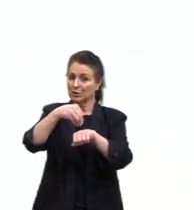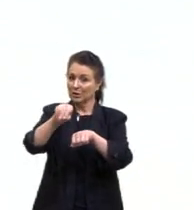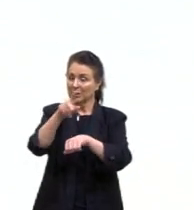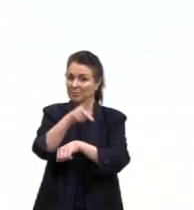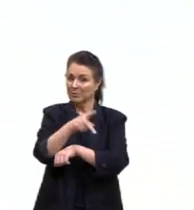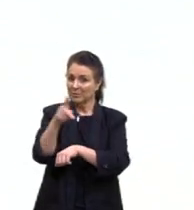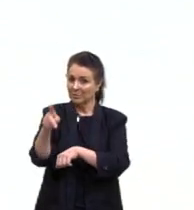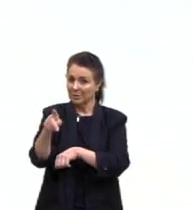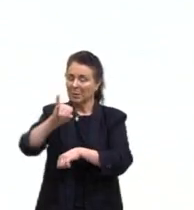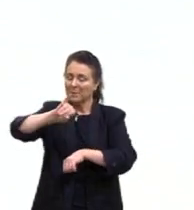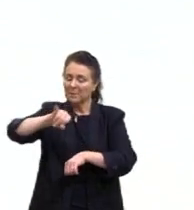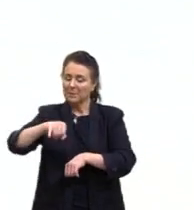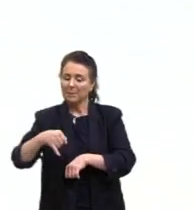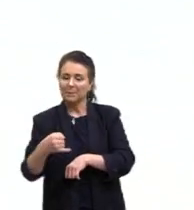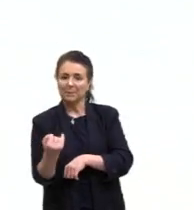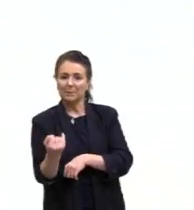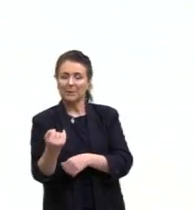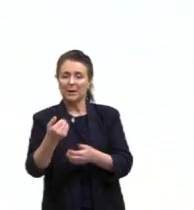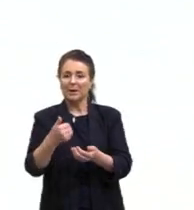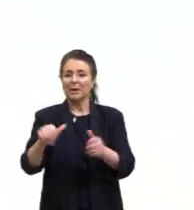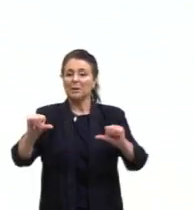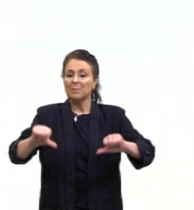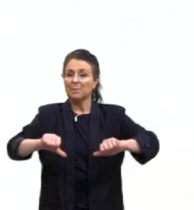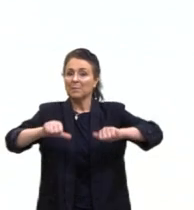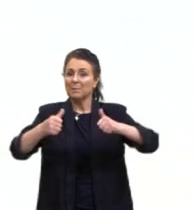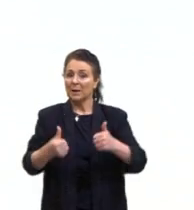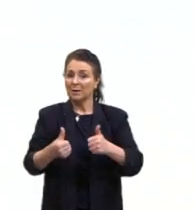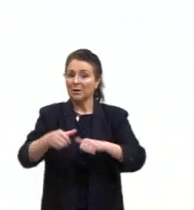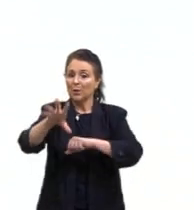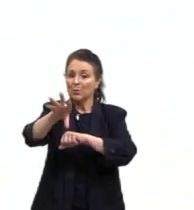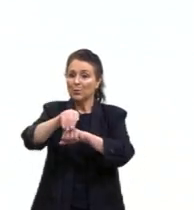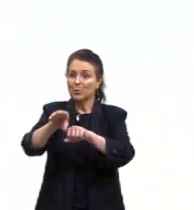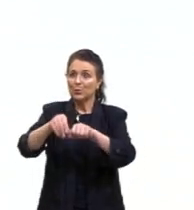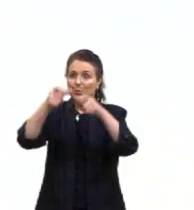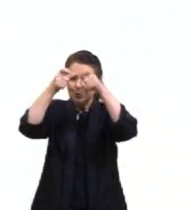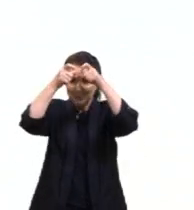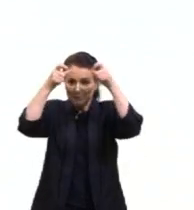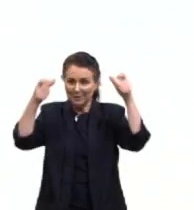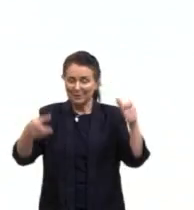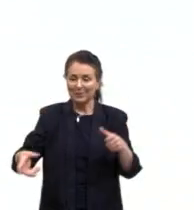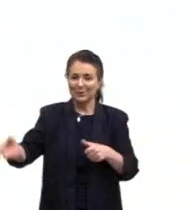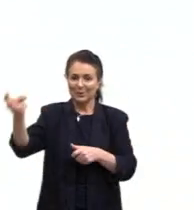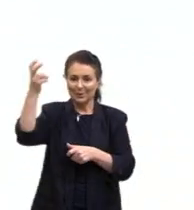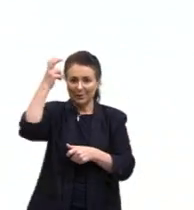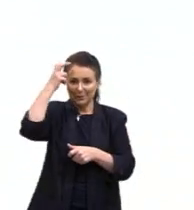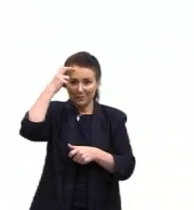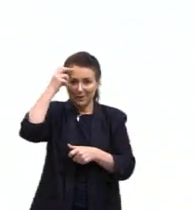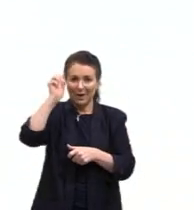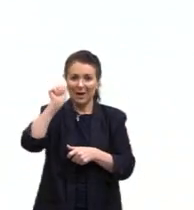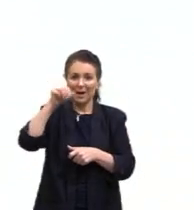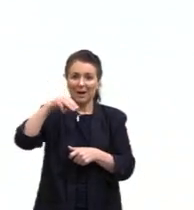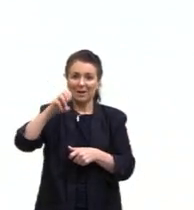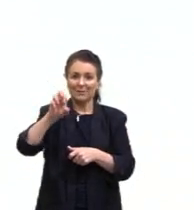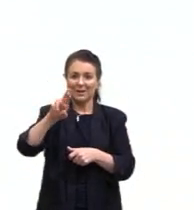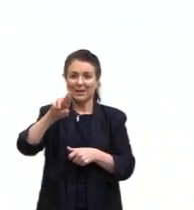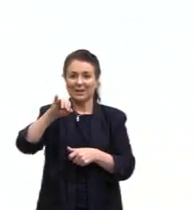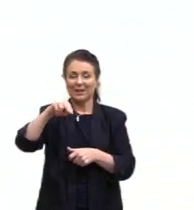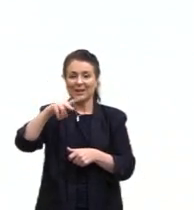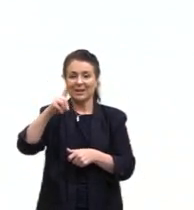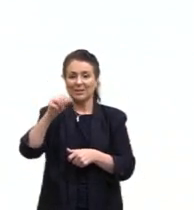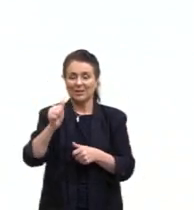aprimorar aqui os nossos conhecimentos na cultura ameríndia, na arte